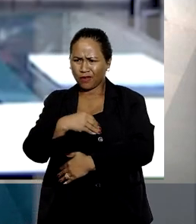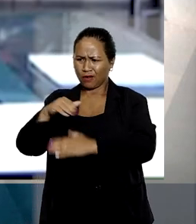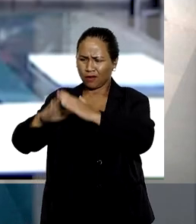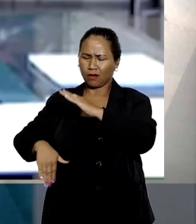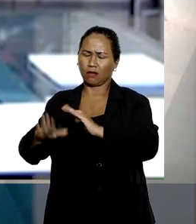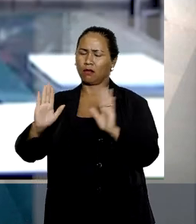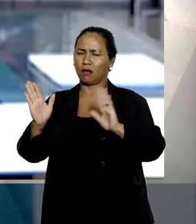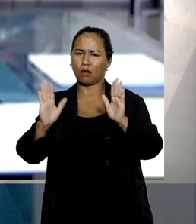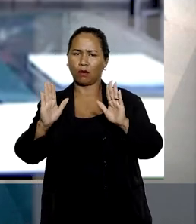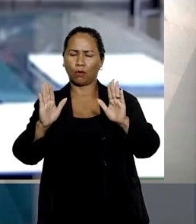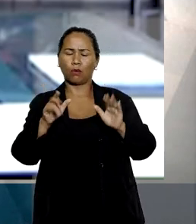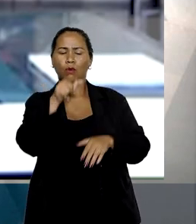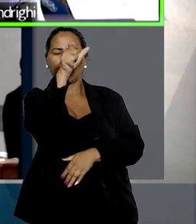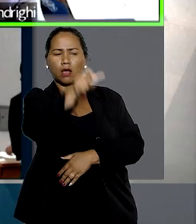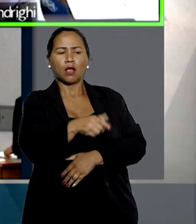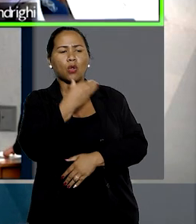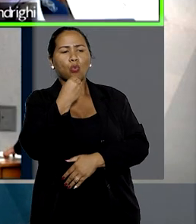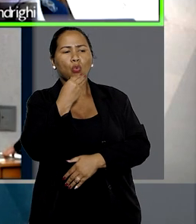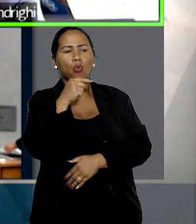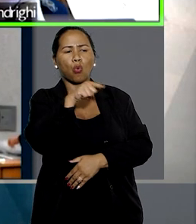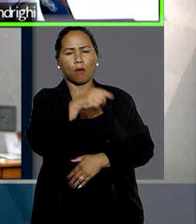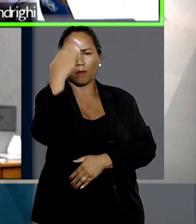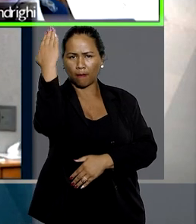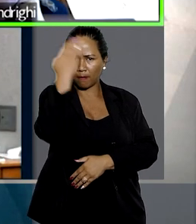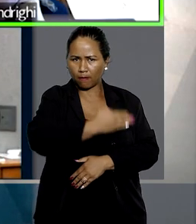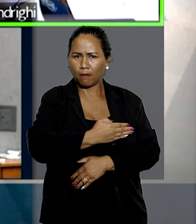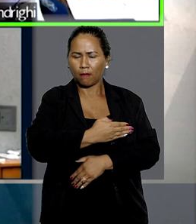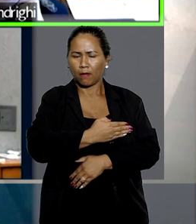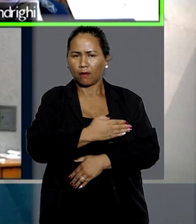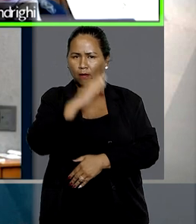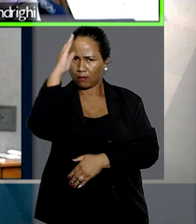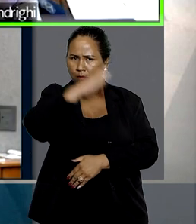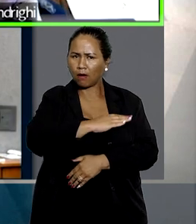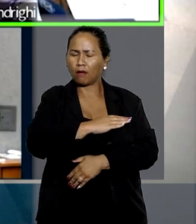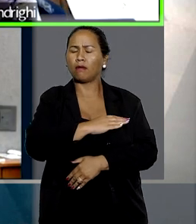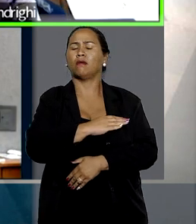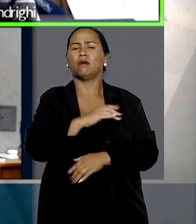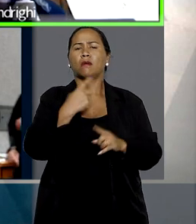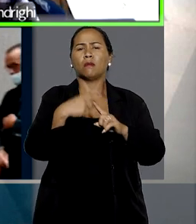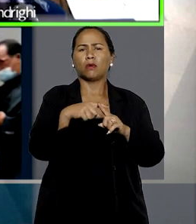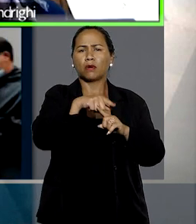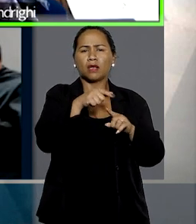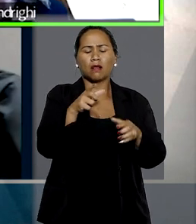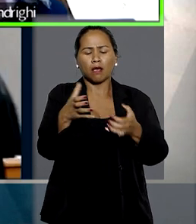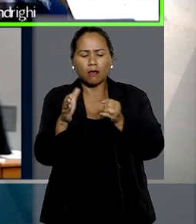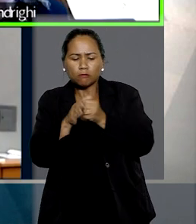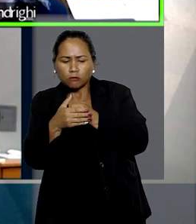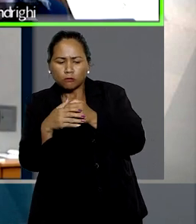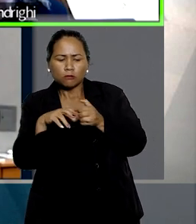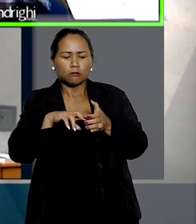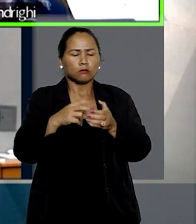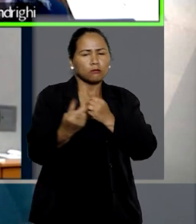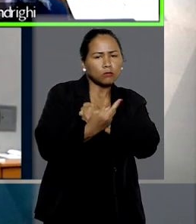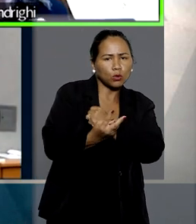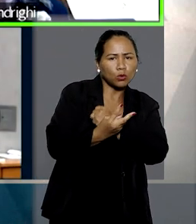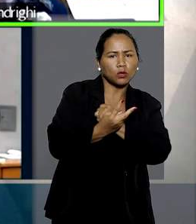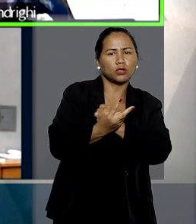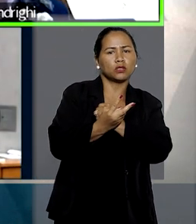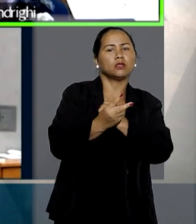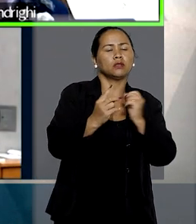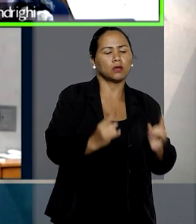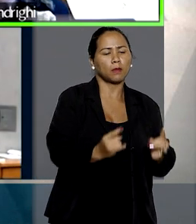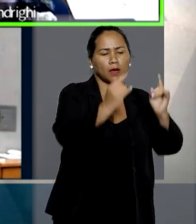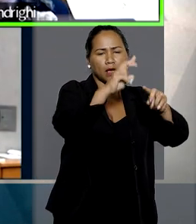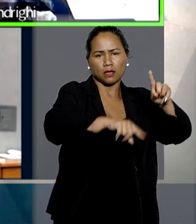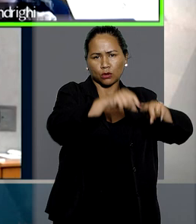destaque é a má-fé do devedor, que procura blindar seu patrimônio dentro da própria família mediante a transferência de seus bens